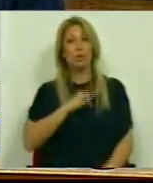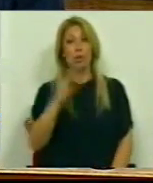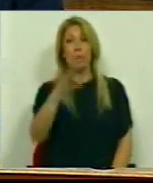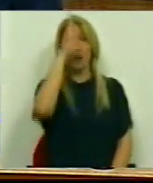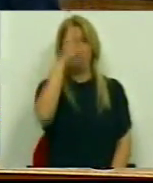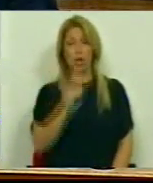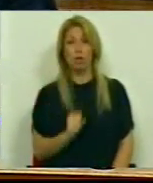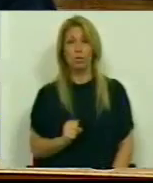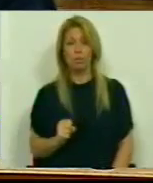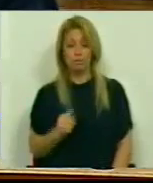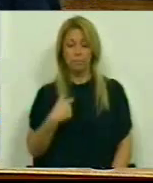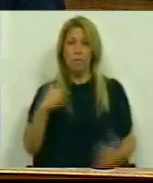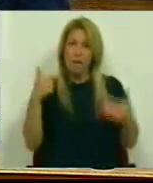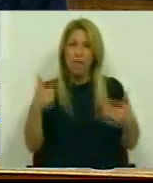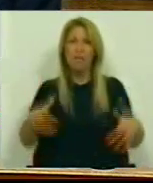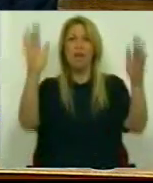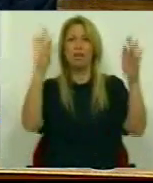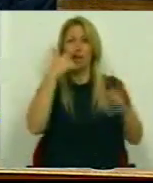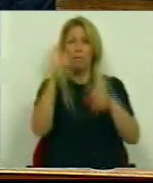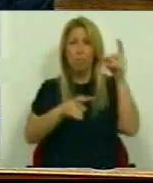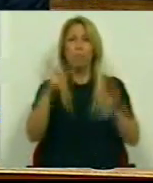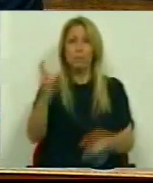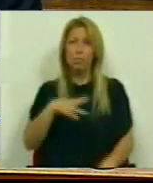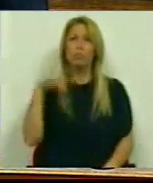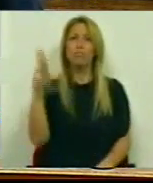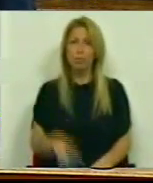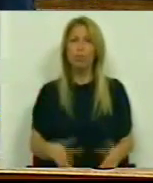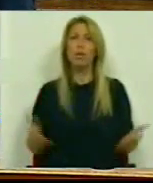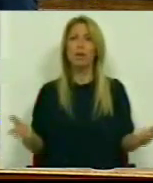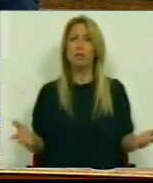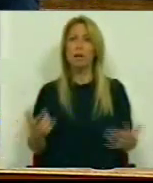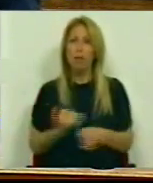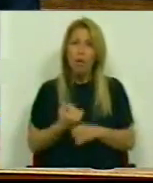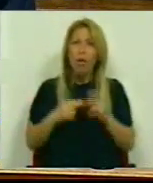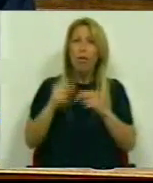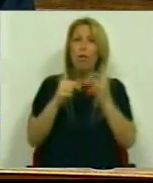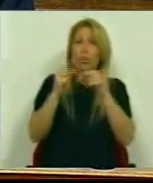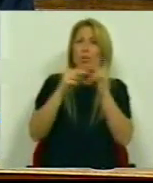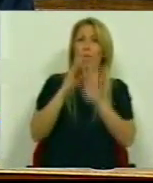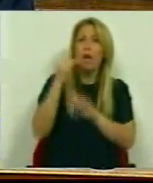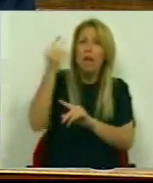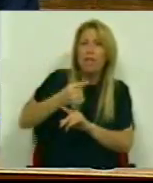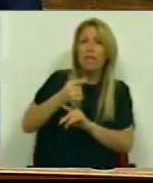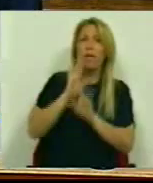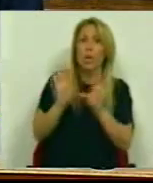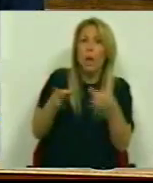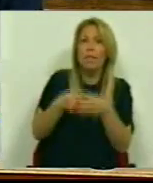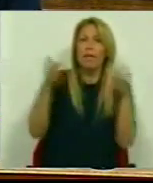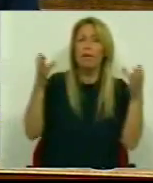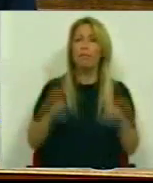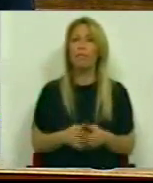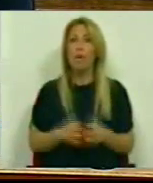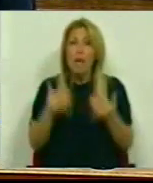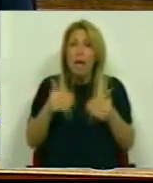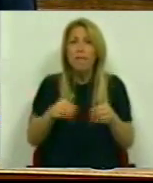deixem ao menos os portugueses Construir o seu dever coletivo Deixem